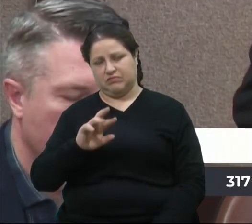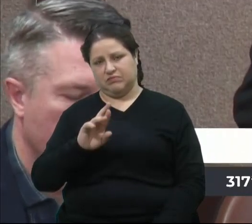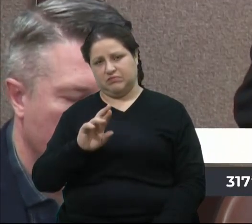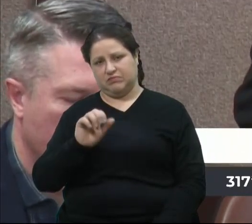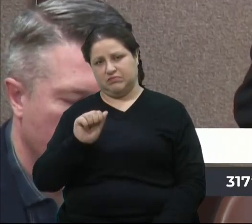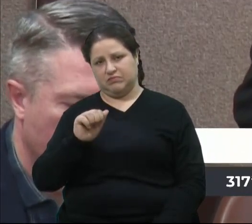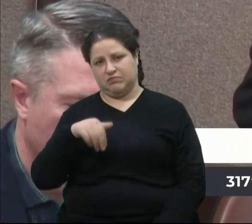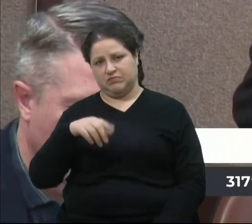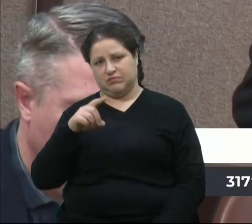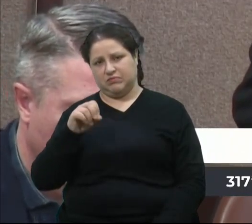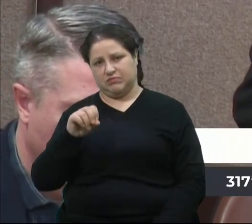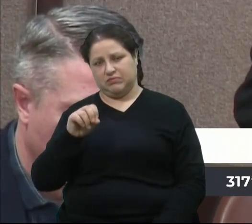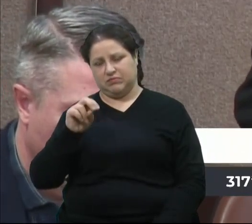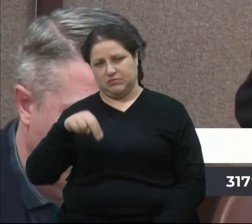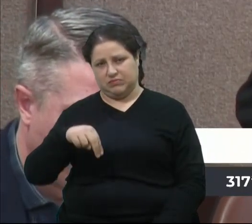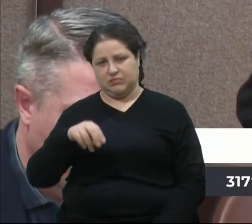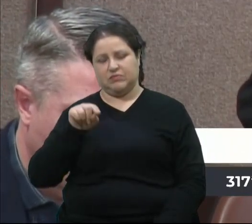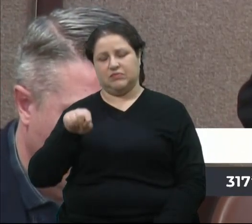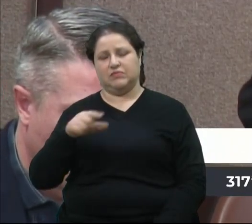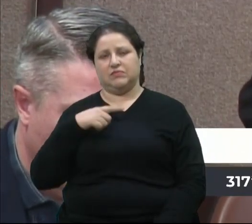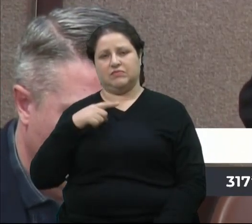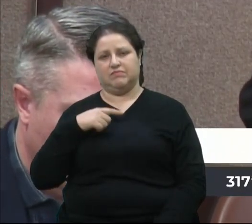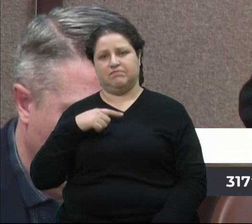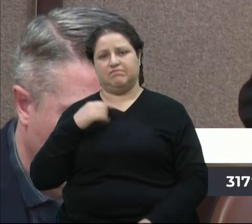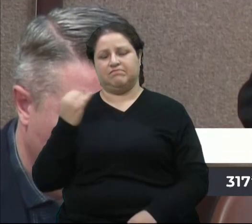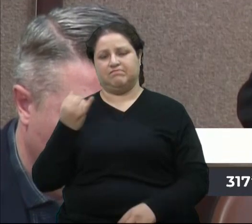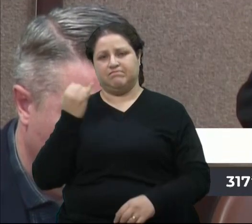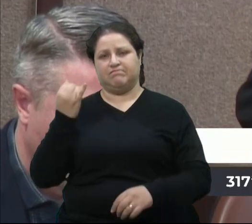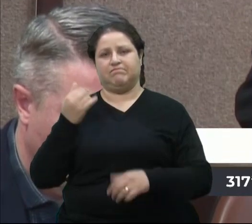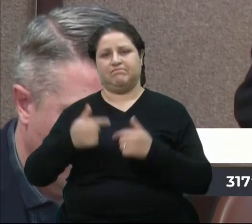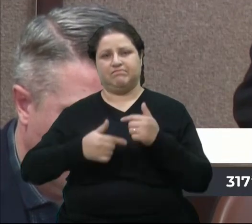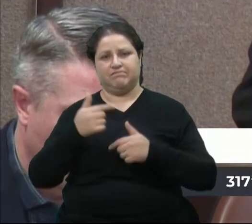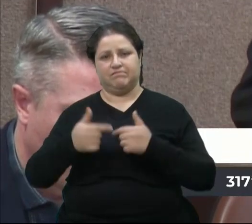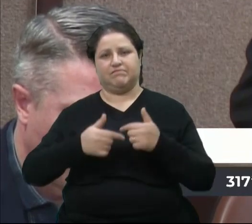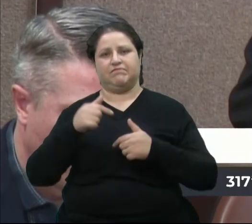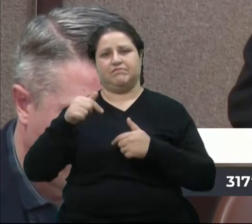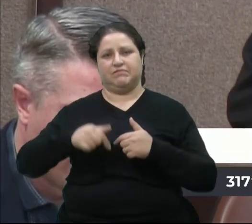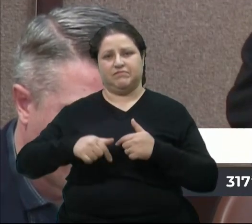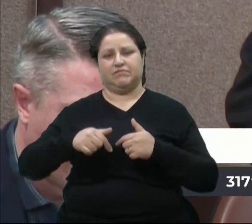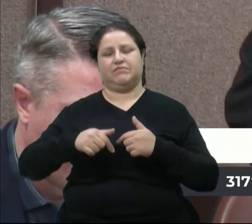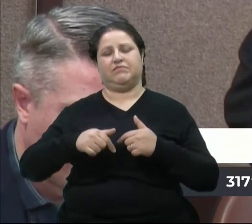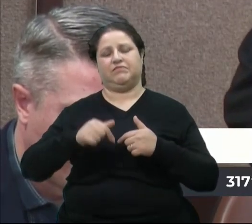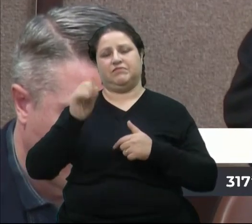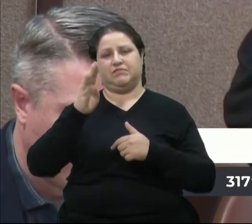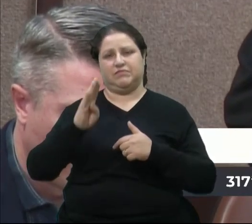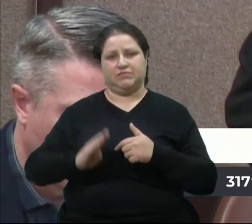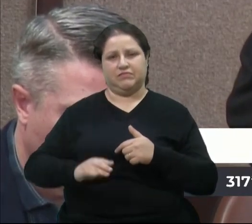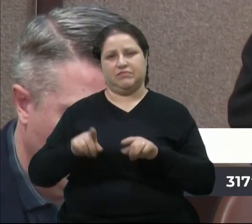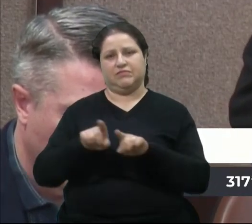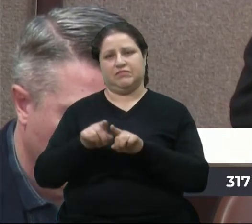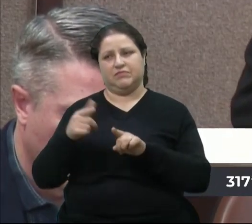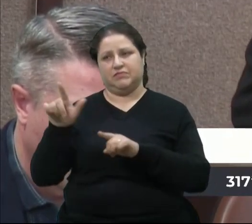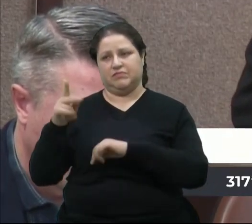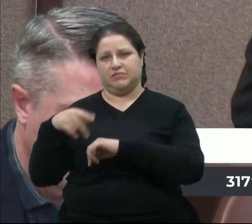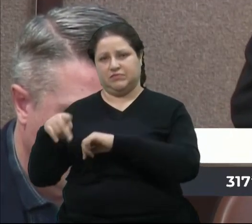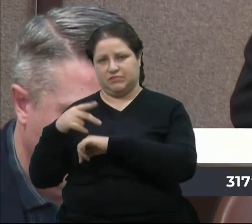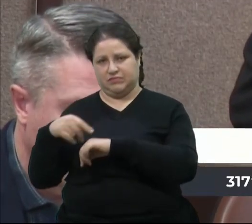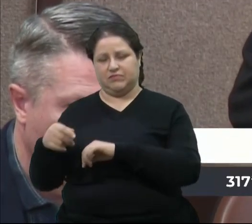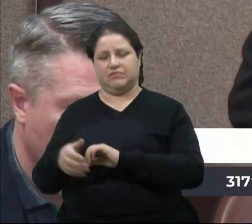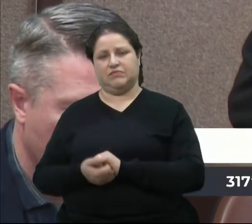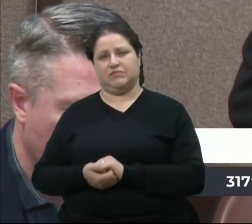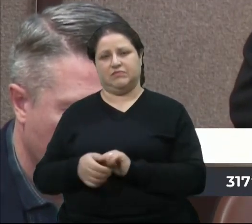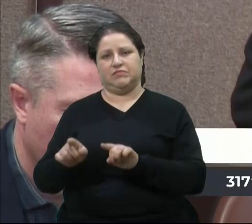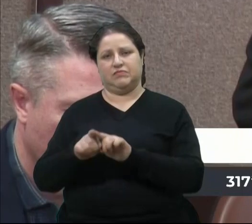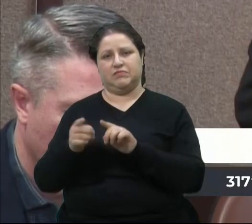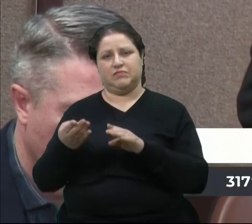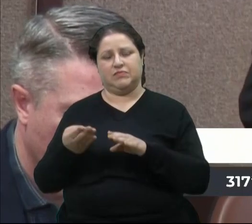ao setor empresarial nacional e internacional, assim como por suas contribuições para